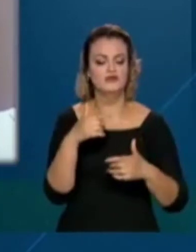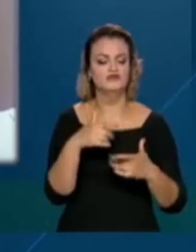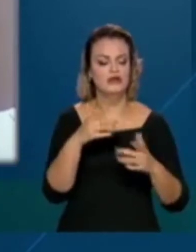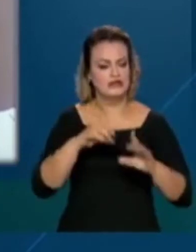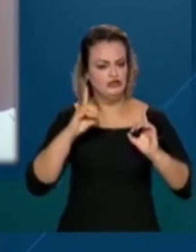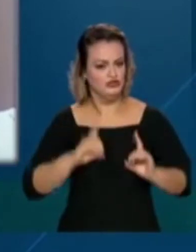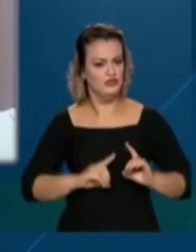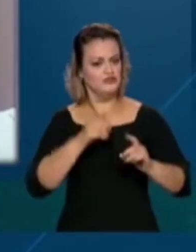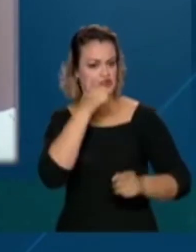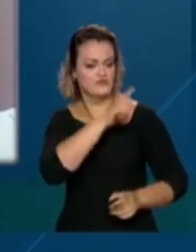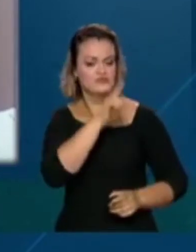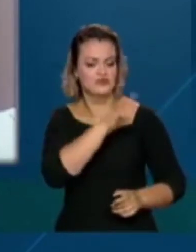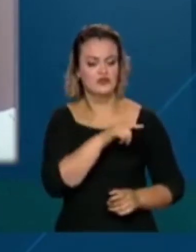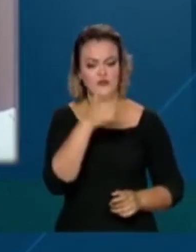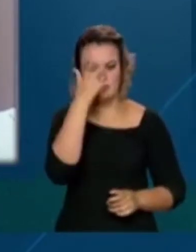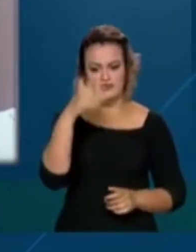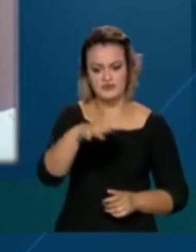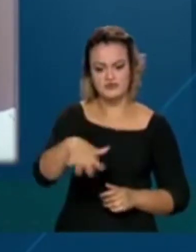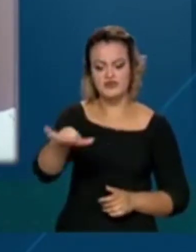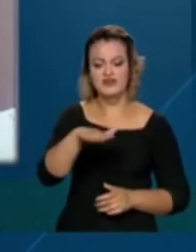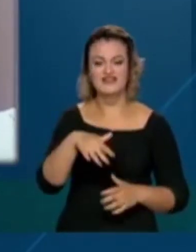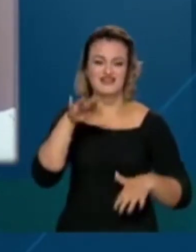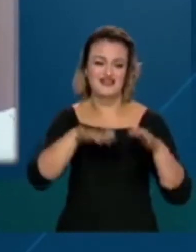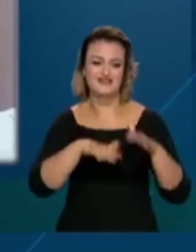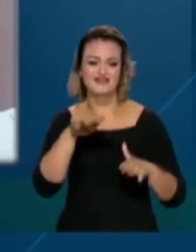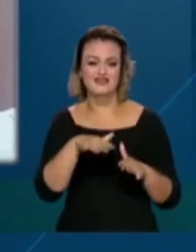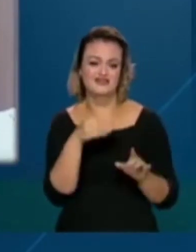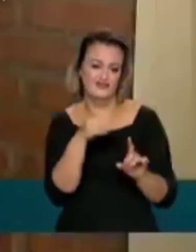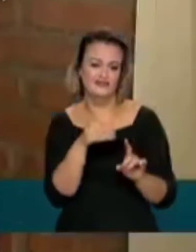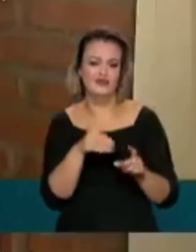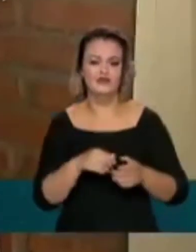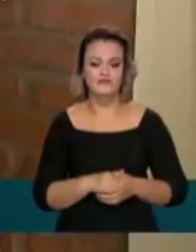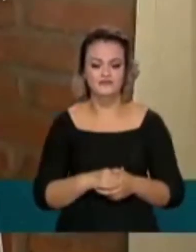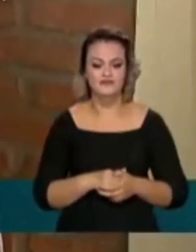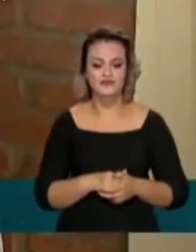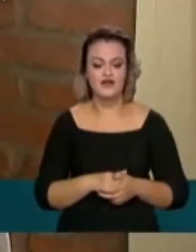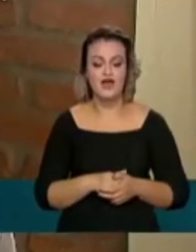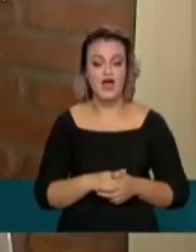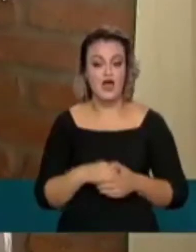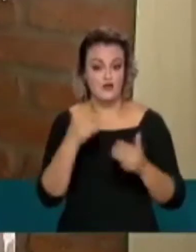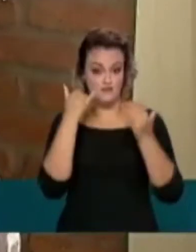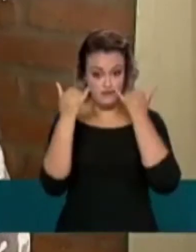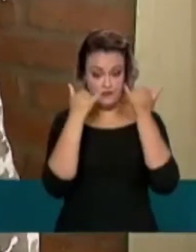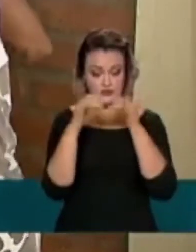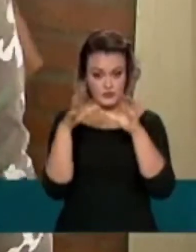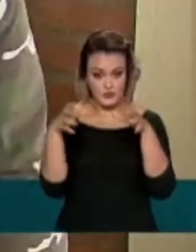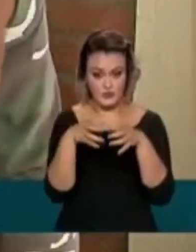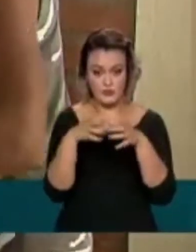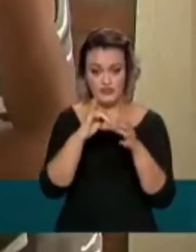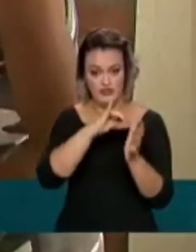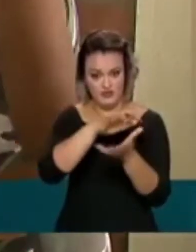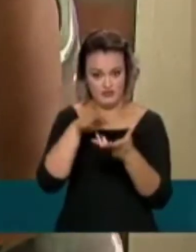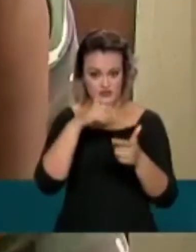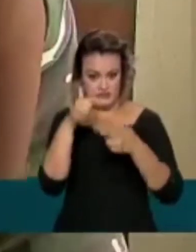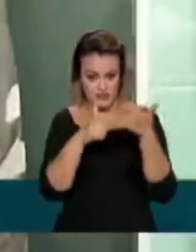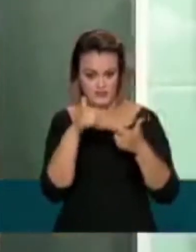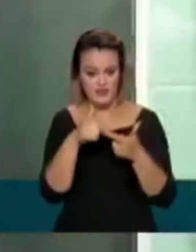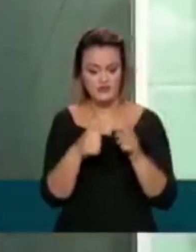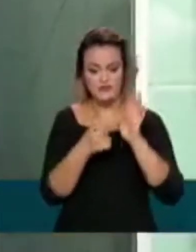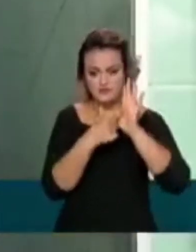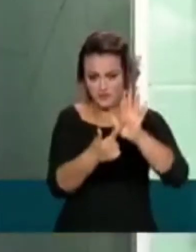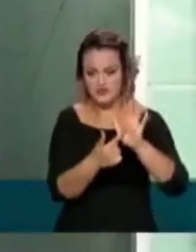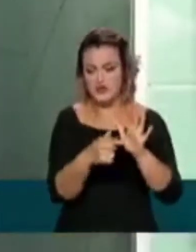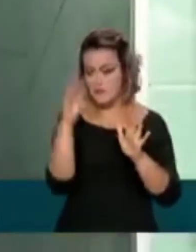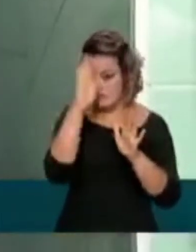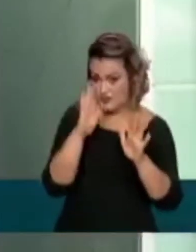maior dignidade para esse público que muitas vezes é mais funderado. Dados da Organização Internacional do Trabalho mostram